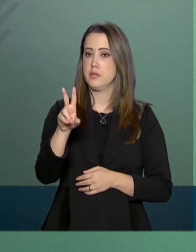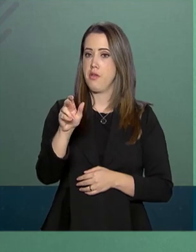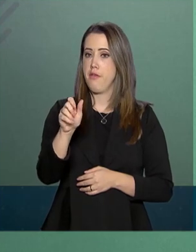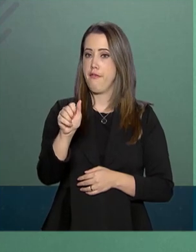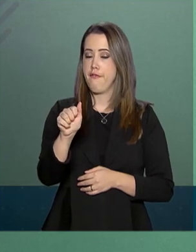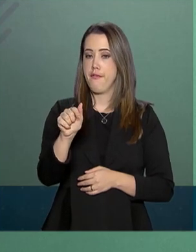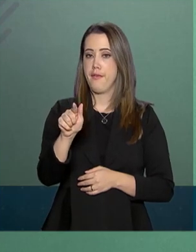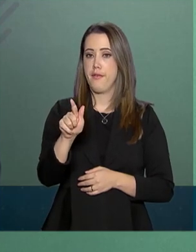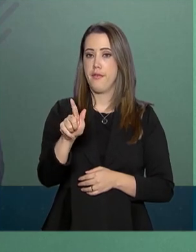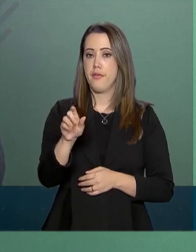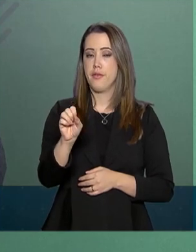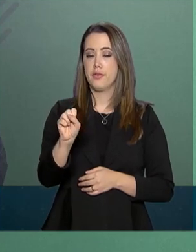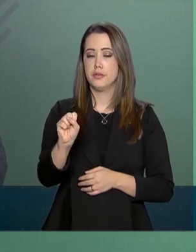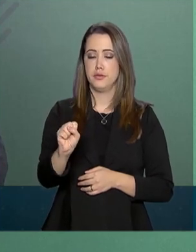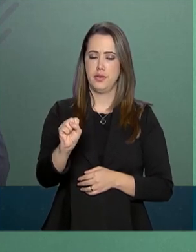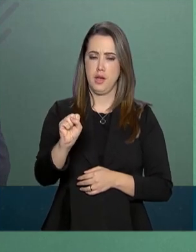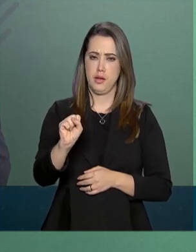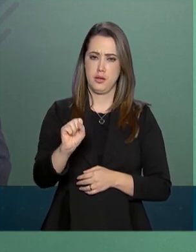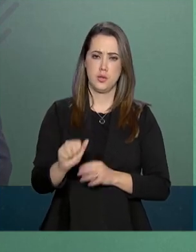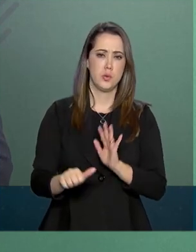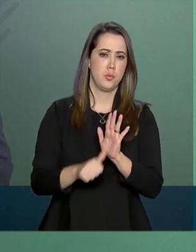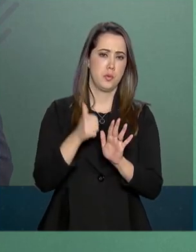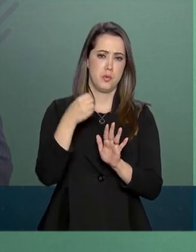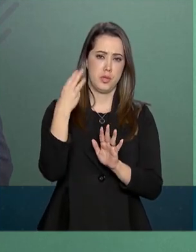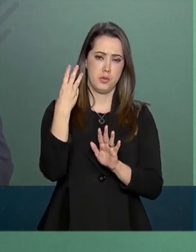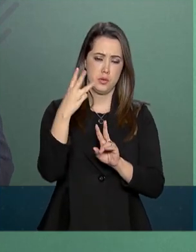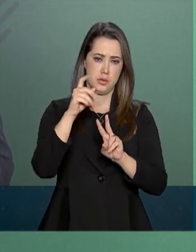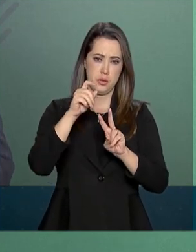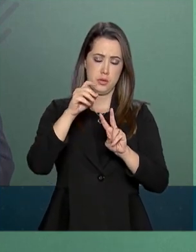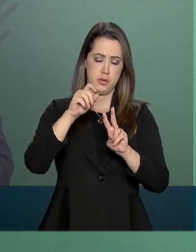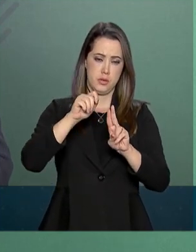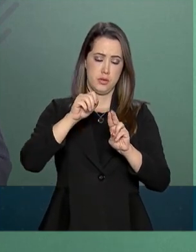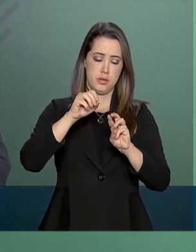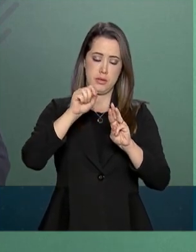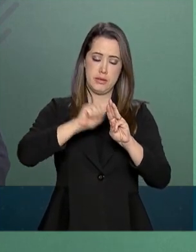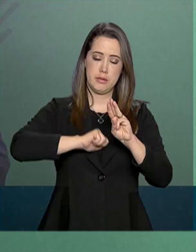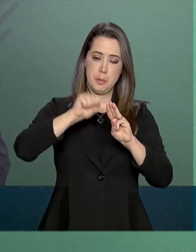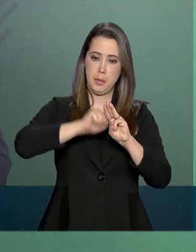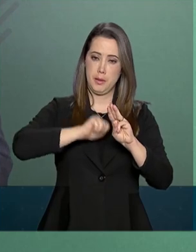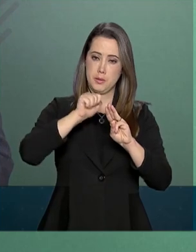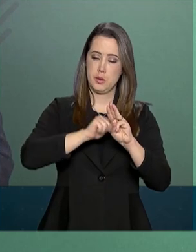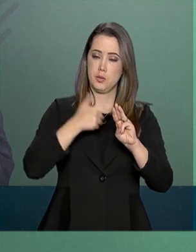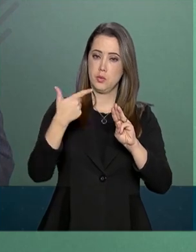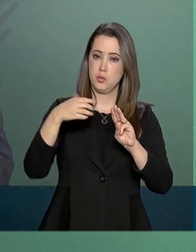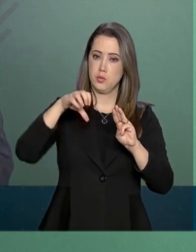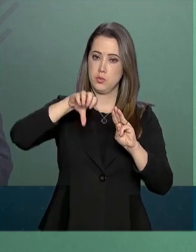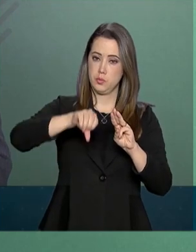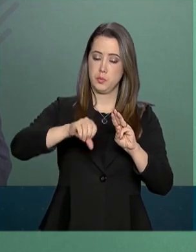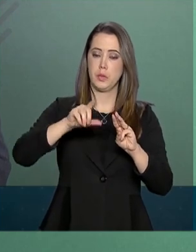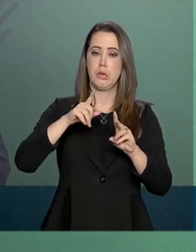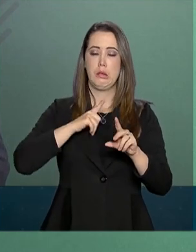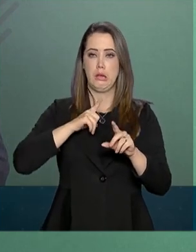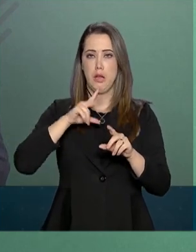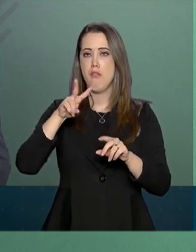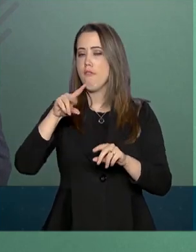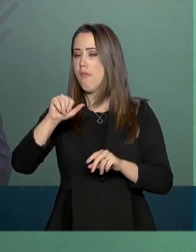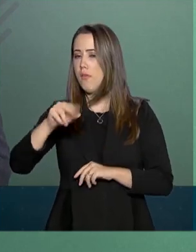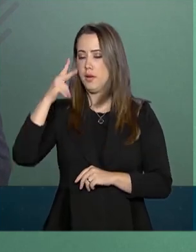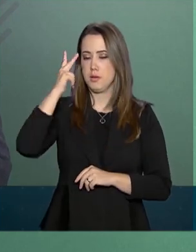sistema prisional no primeiro trimestre de 2019, nos estados de São Paulo,